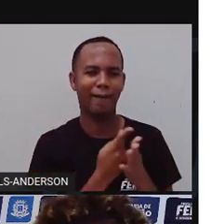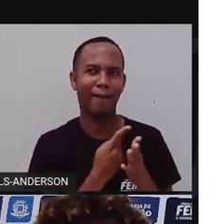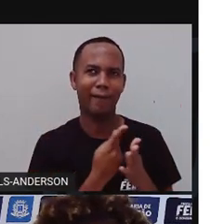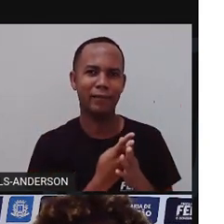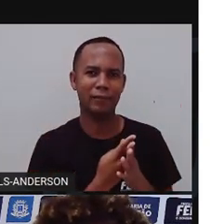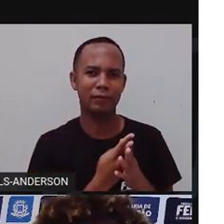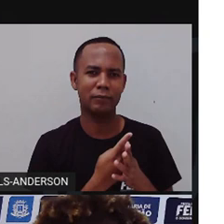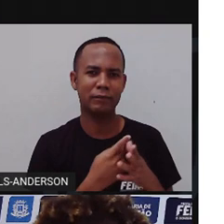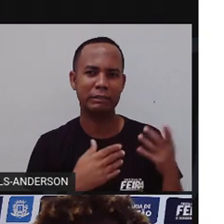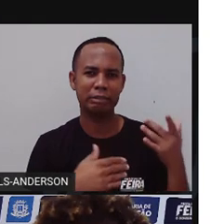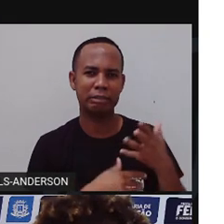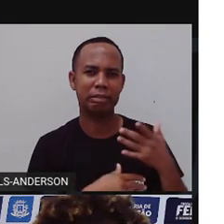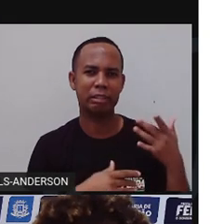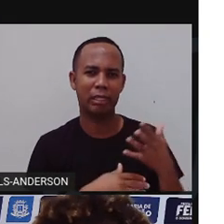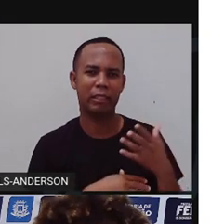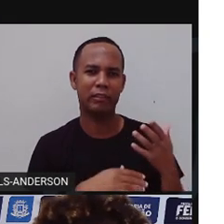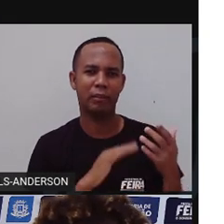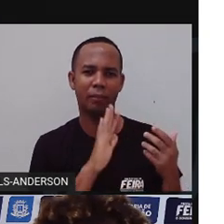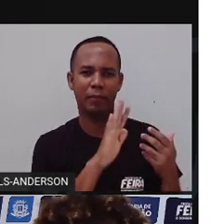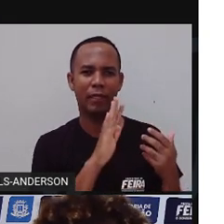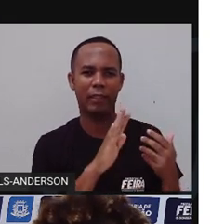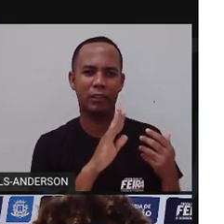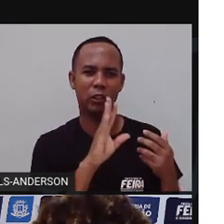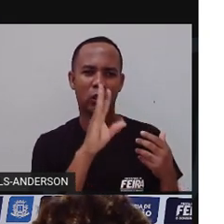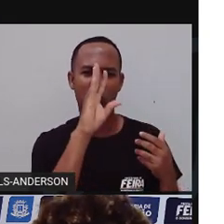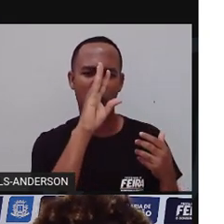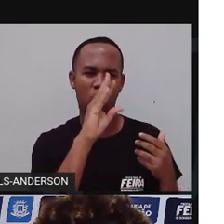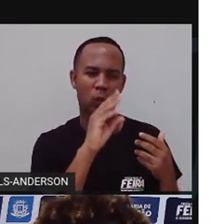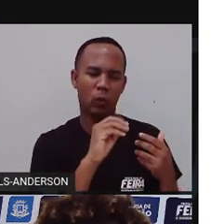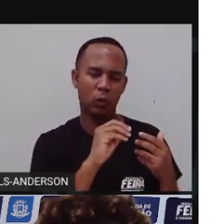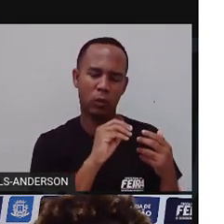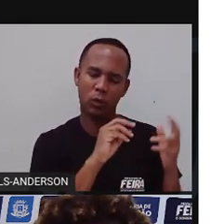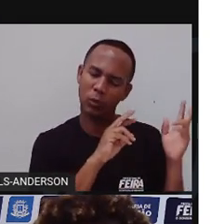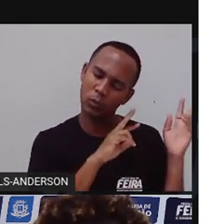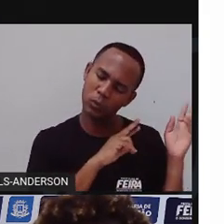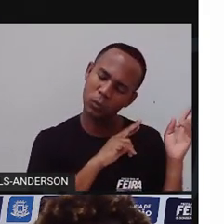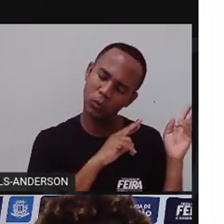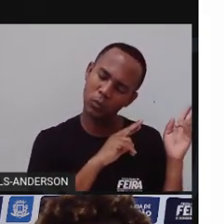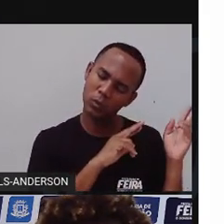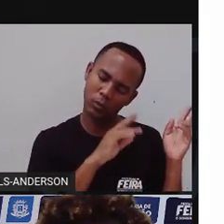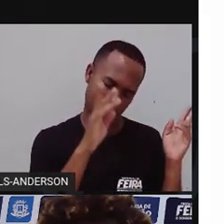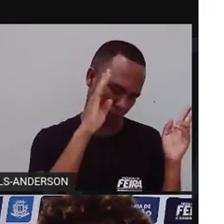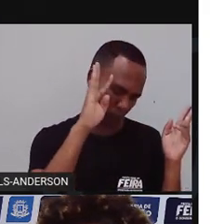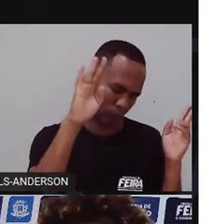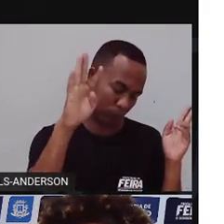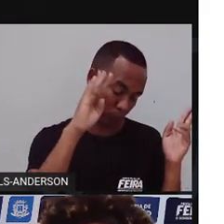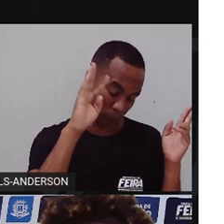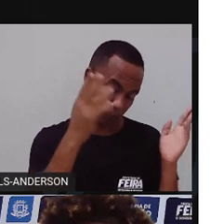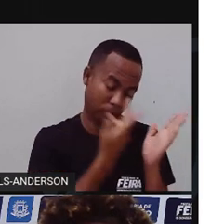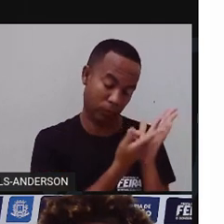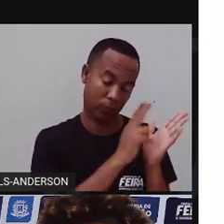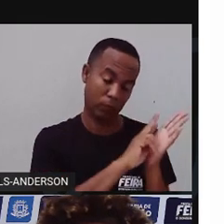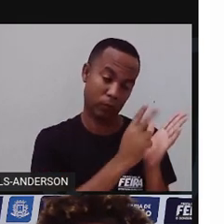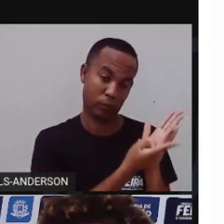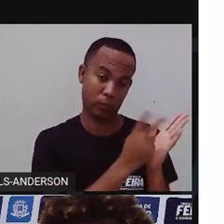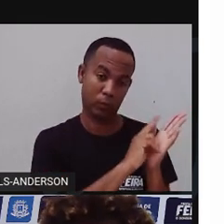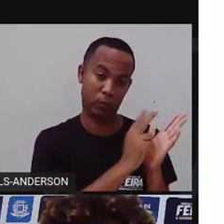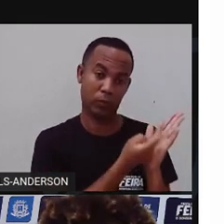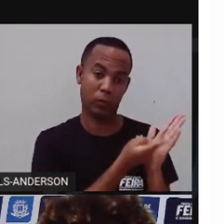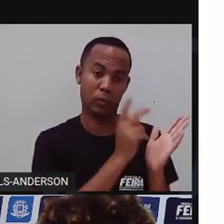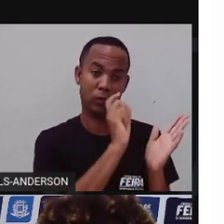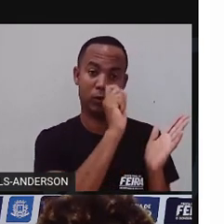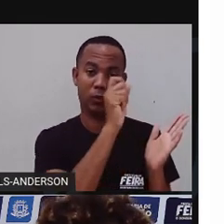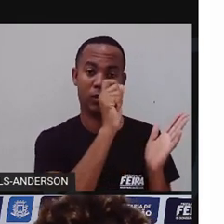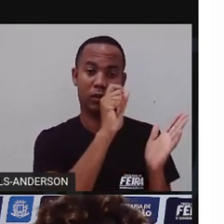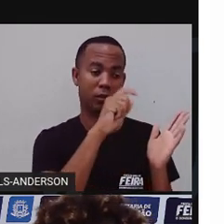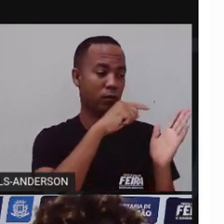cidade e acarrabou tendo um pesadelo. Sonhou que, de tanto sujar as ruas, toda a camada de ozônio que cobre